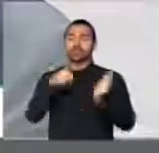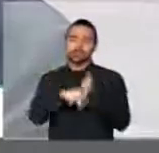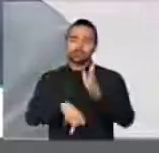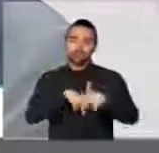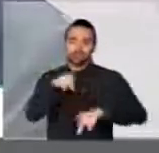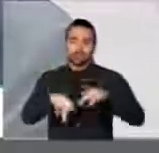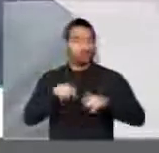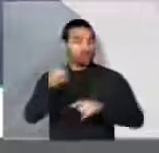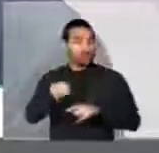Brasil precisa. Muito obrigado.